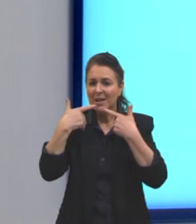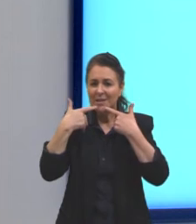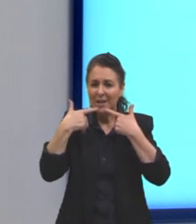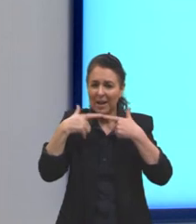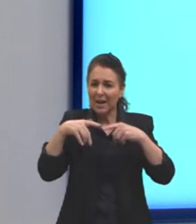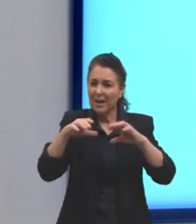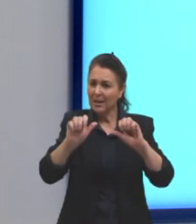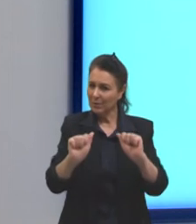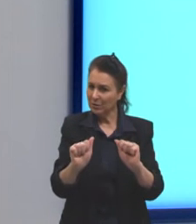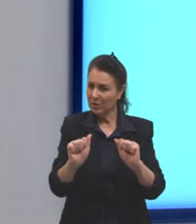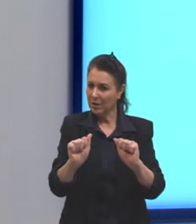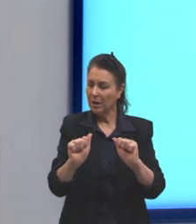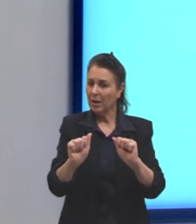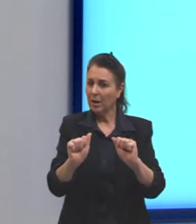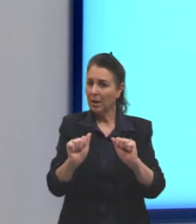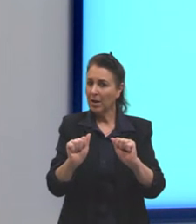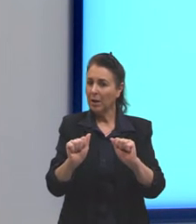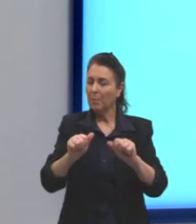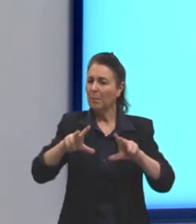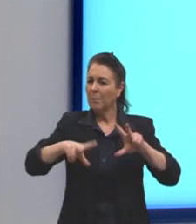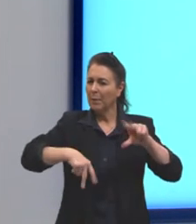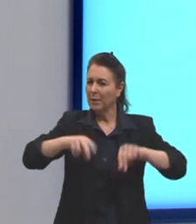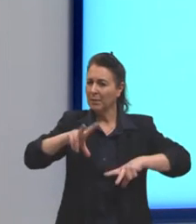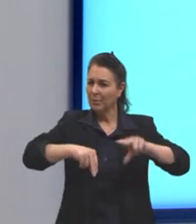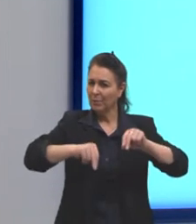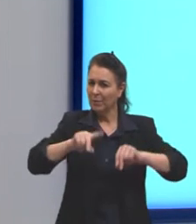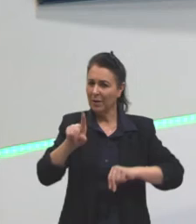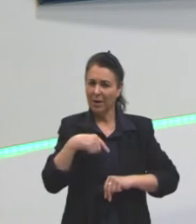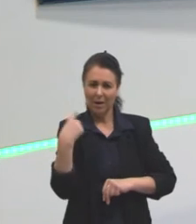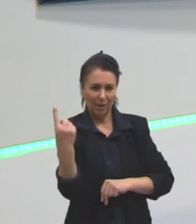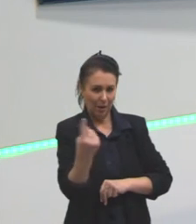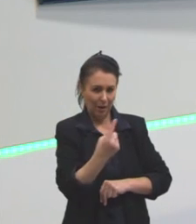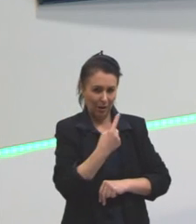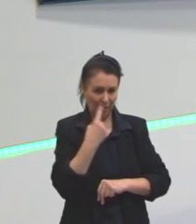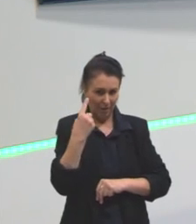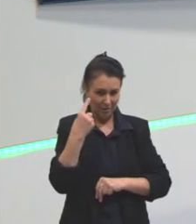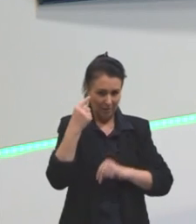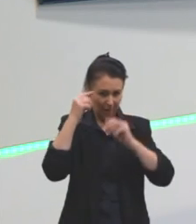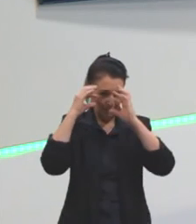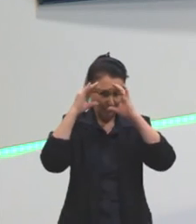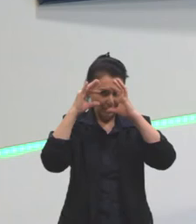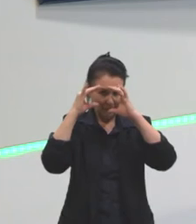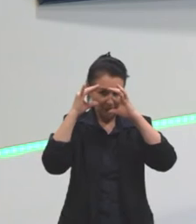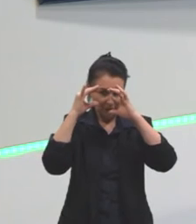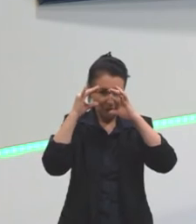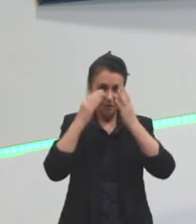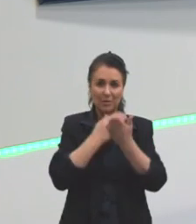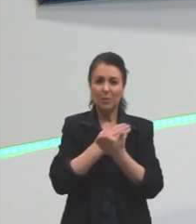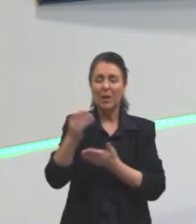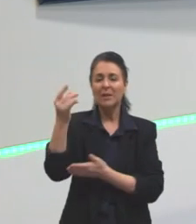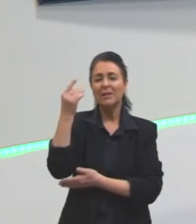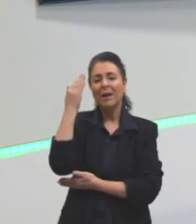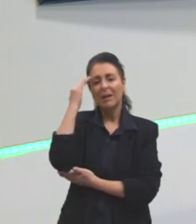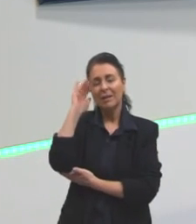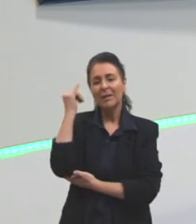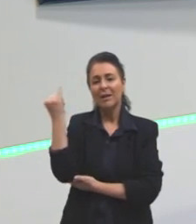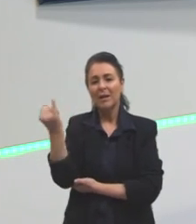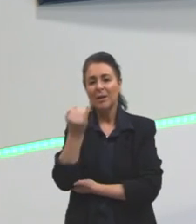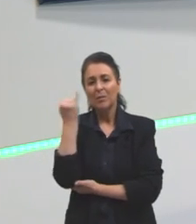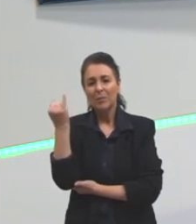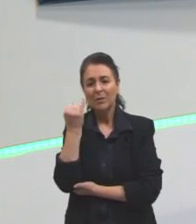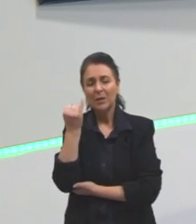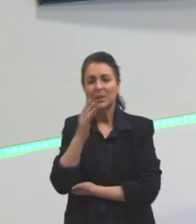manipular a nossa mente? Então, aqui, a gente começa a entender a importância de conhecer